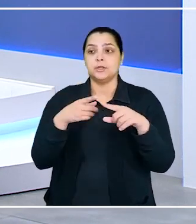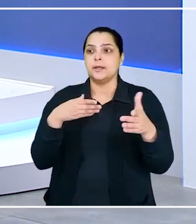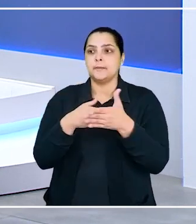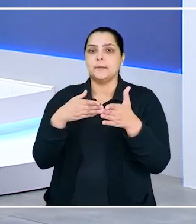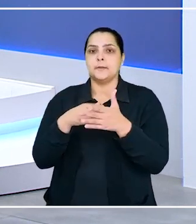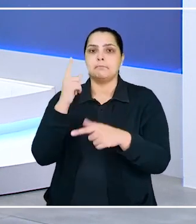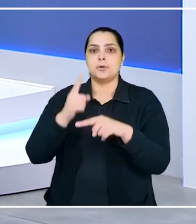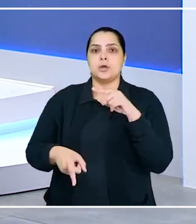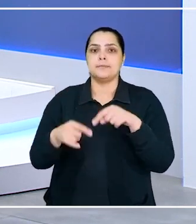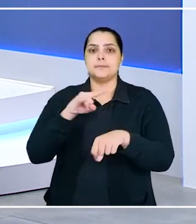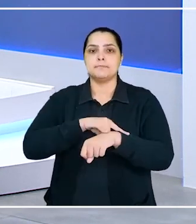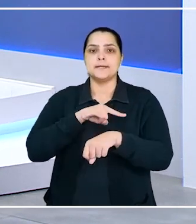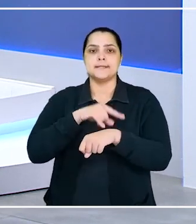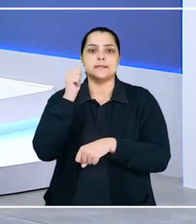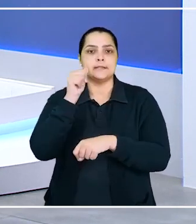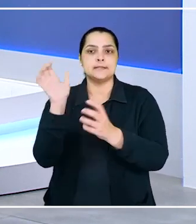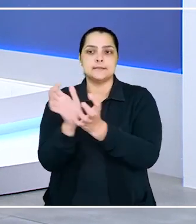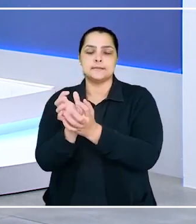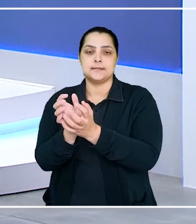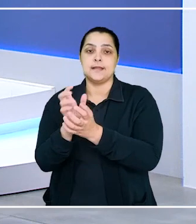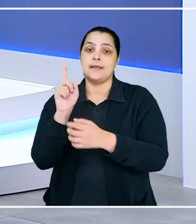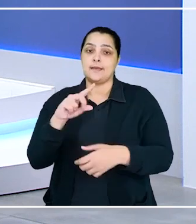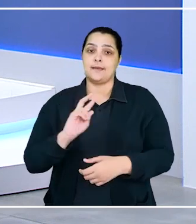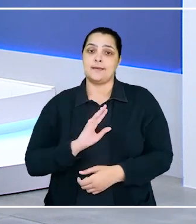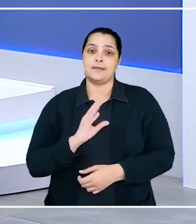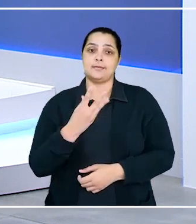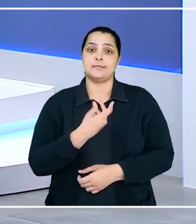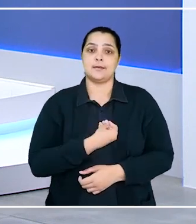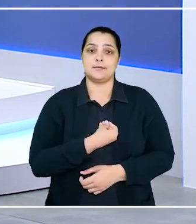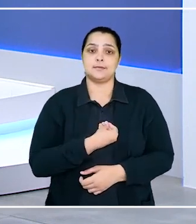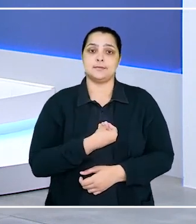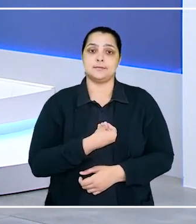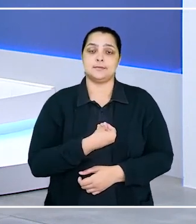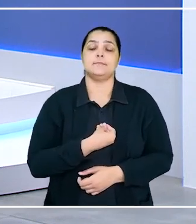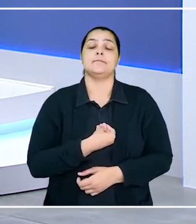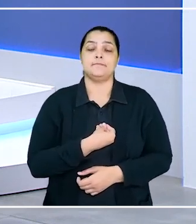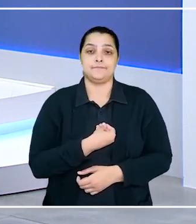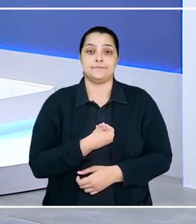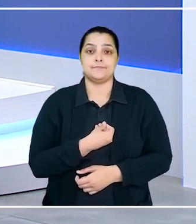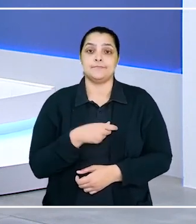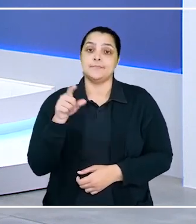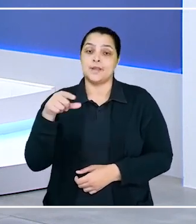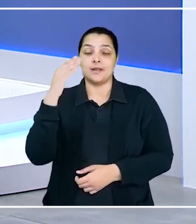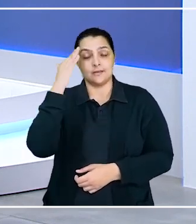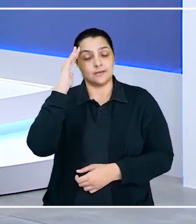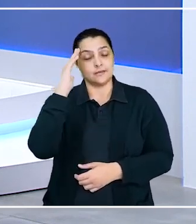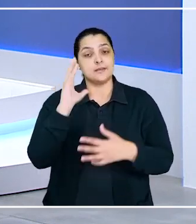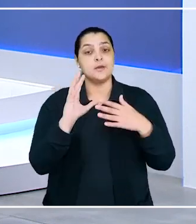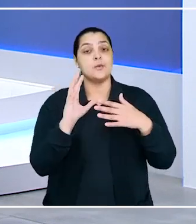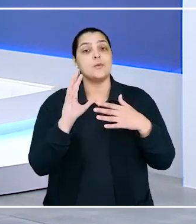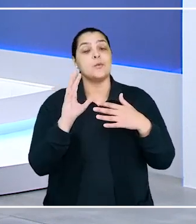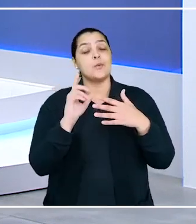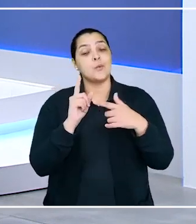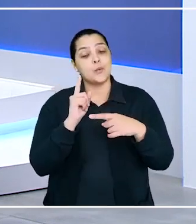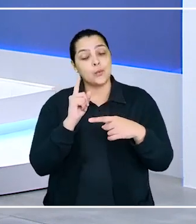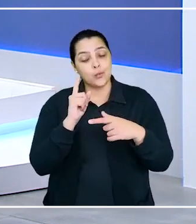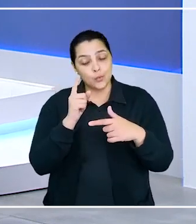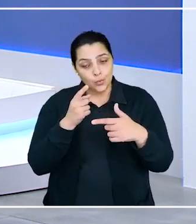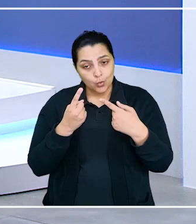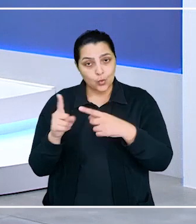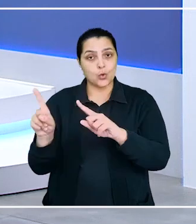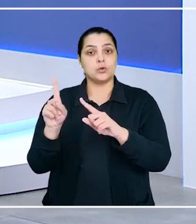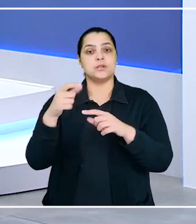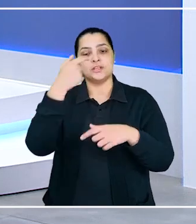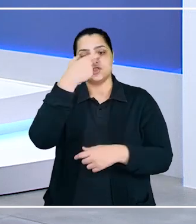banheiro feminino. Nesse processo, Luana, a quinta turma entendeu que a empresa violou o direito de personalidade e a dignidade da